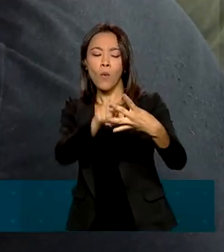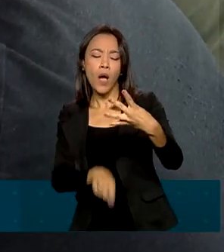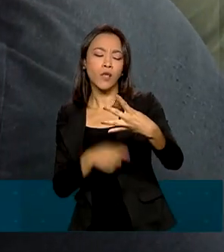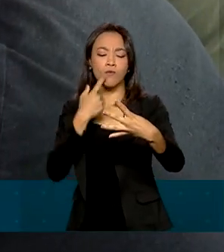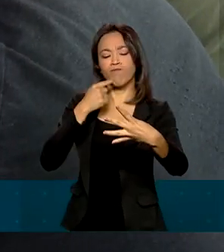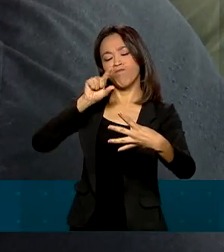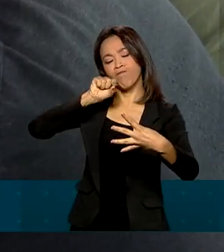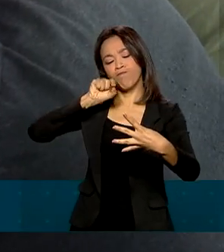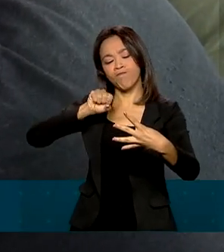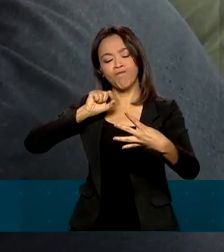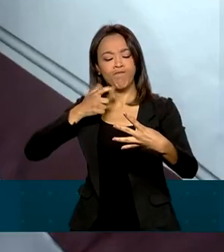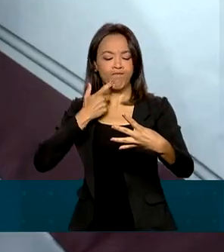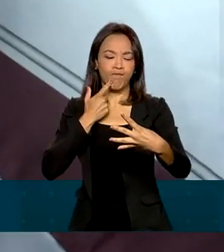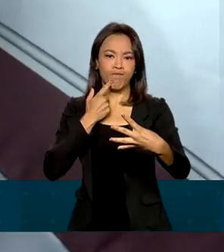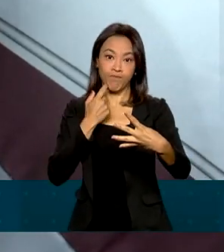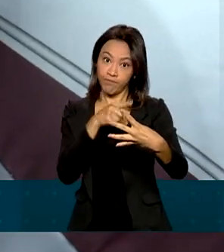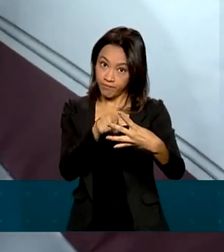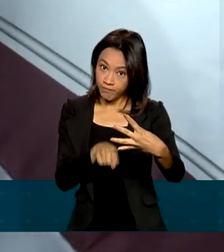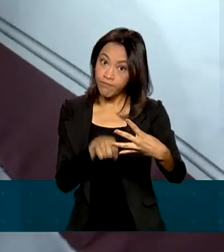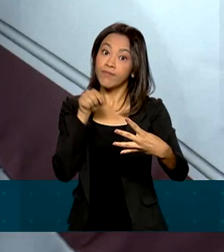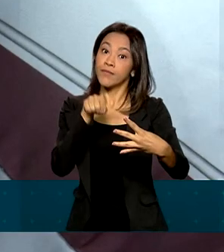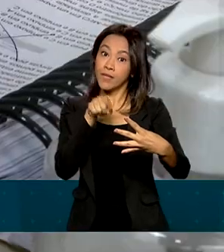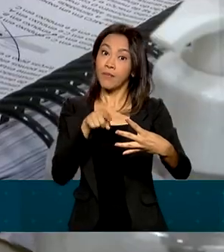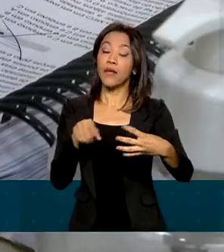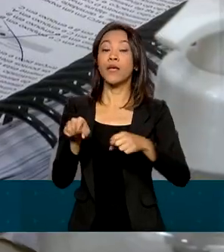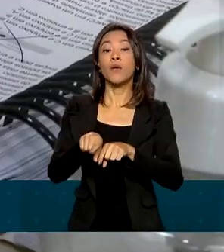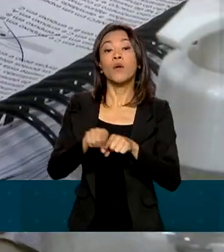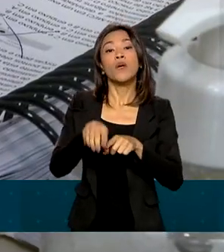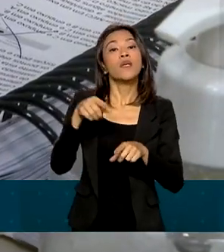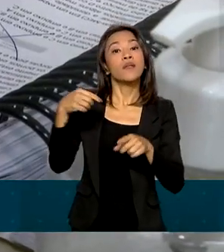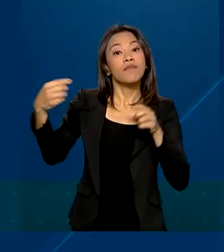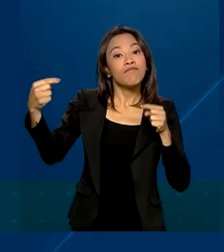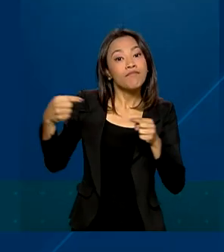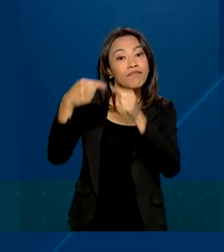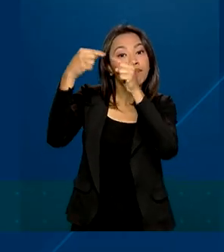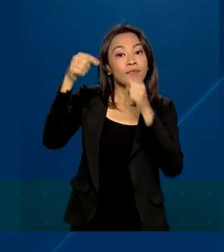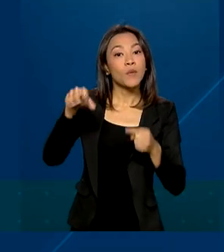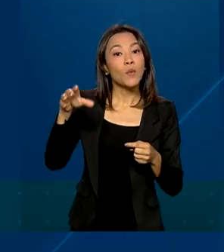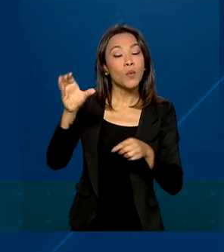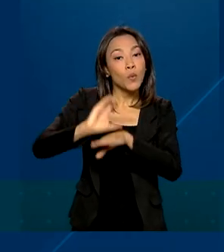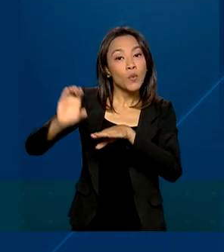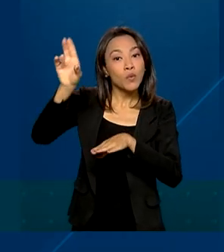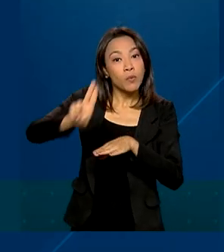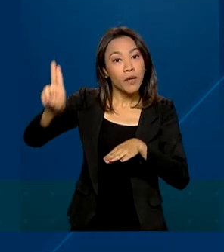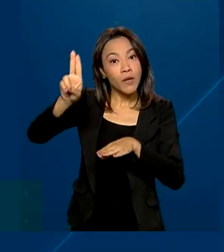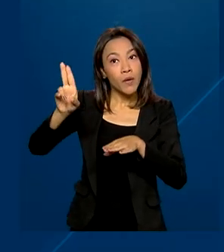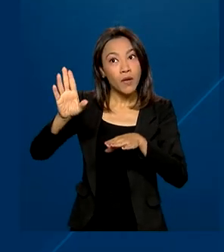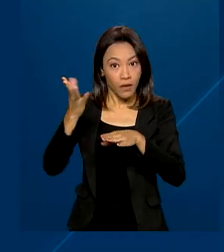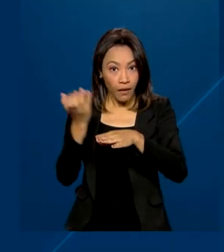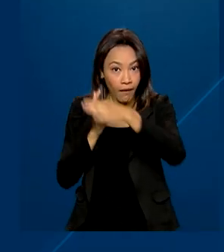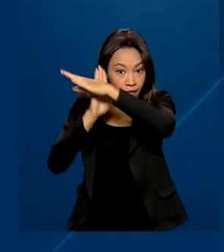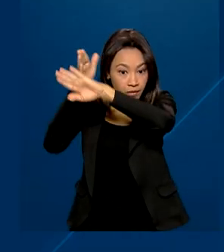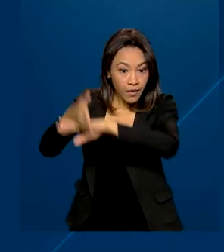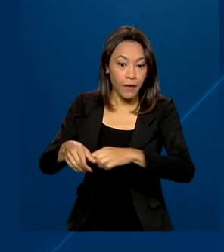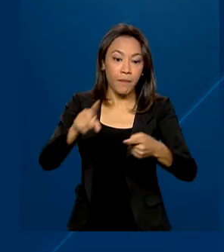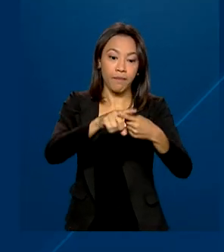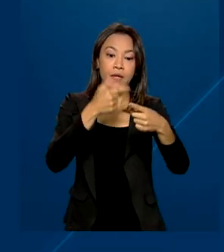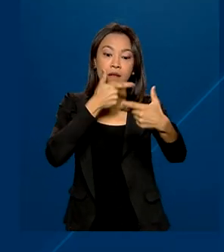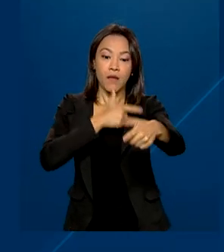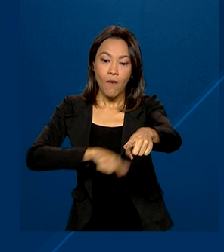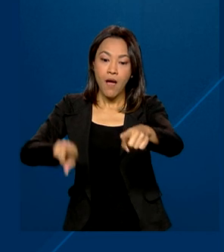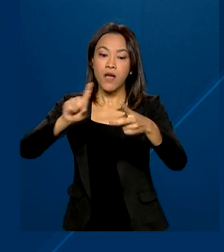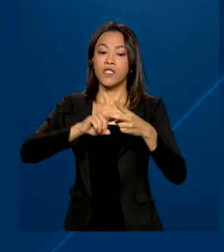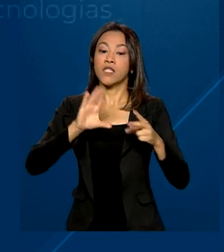escolha, levando em conta também o curso superior que quer fazer. Linguagens mais ciências humanas e